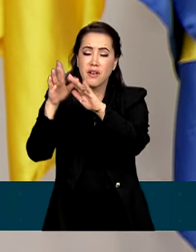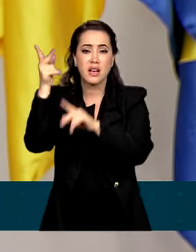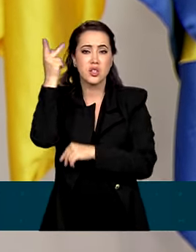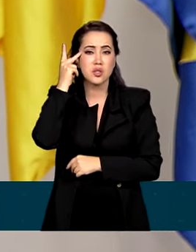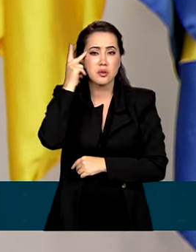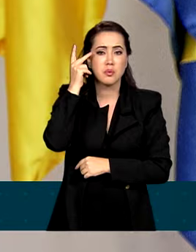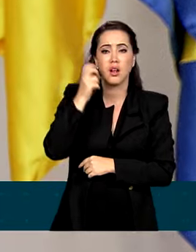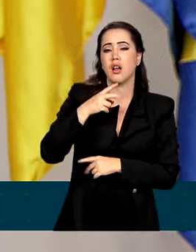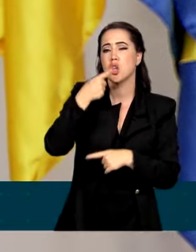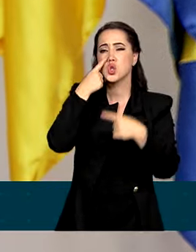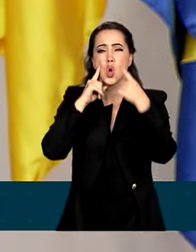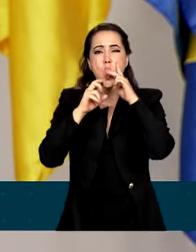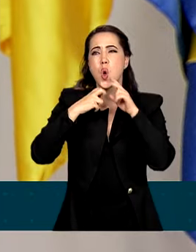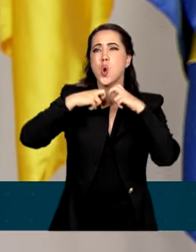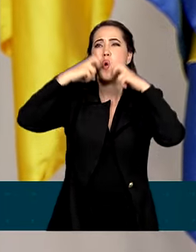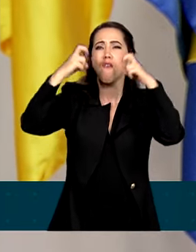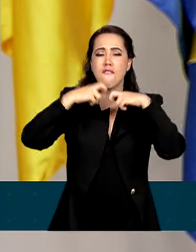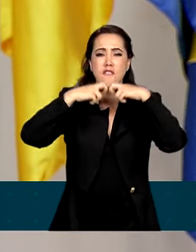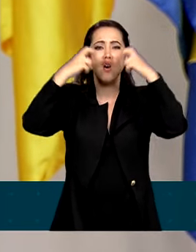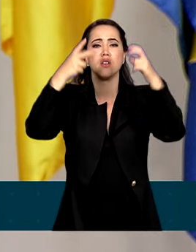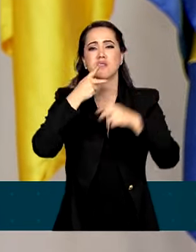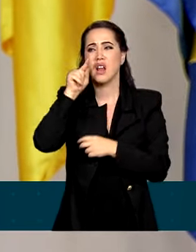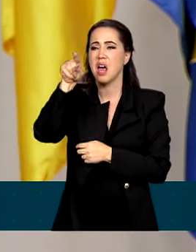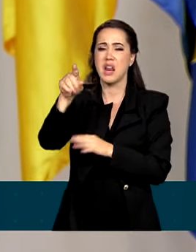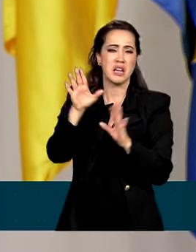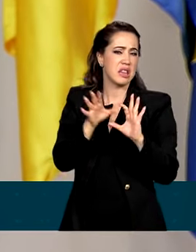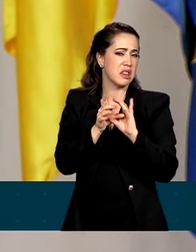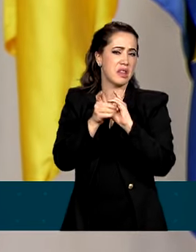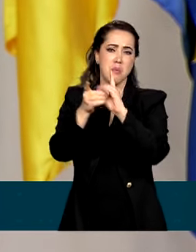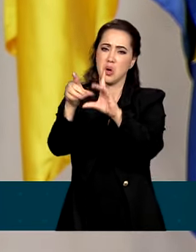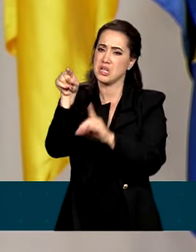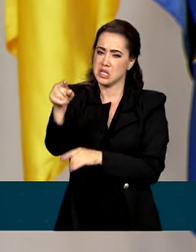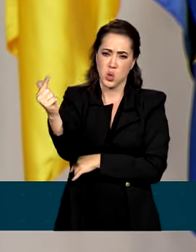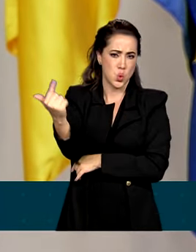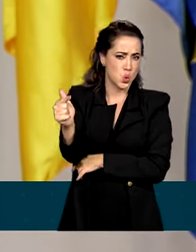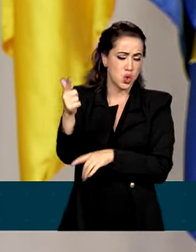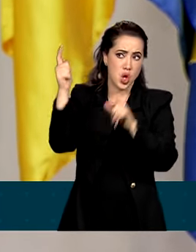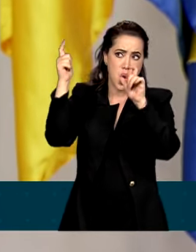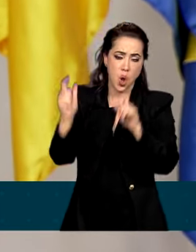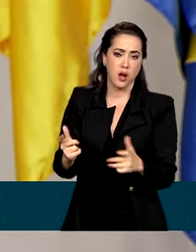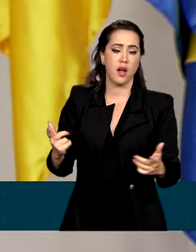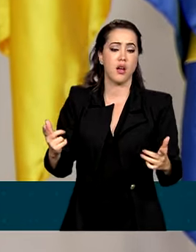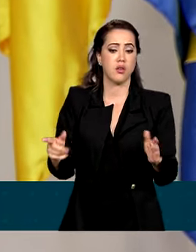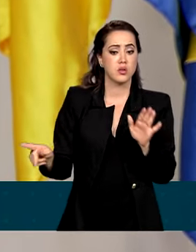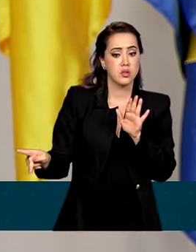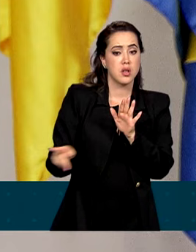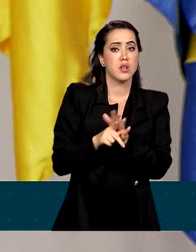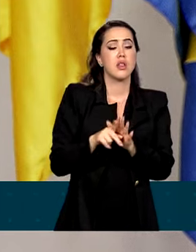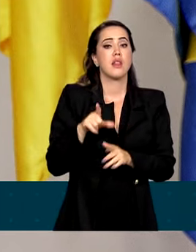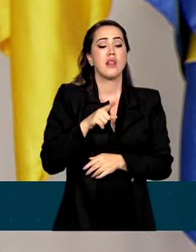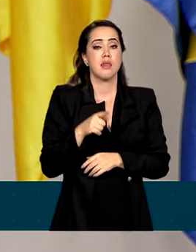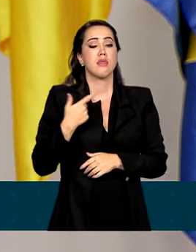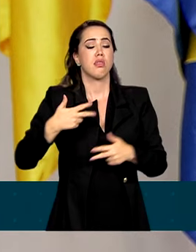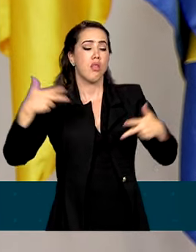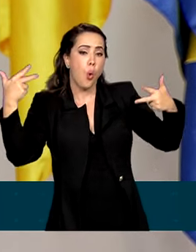vozes ecoavam para dizer que a democracia lá não havia chegado. Isso está no RAP Nacional.